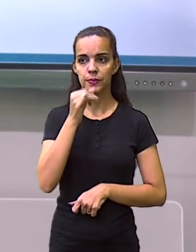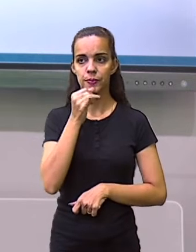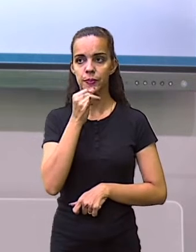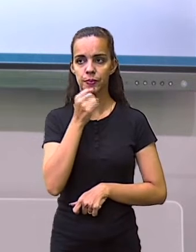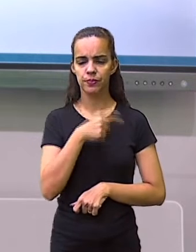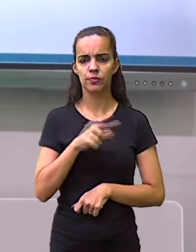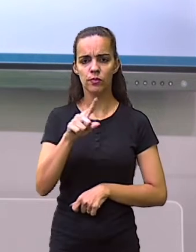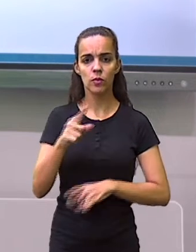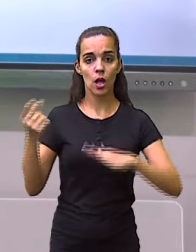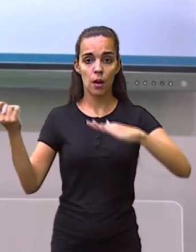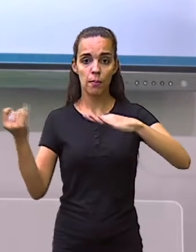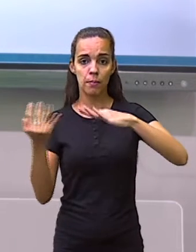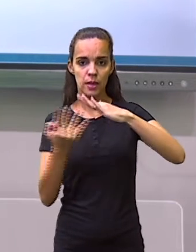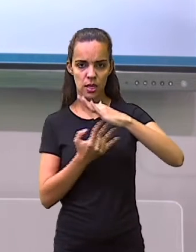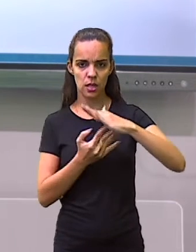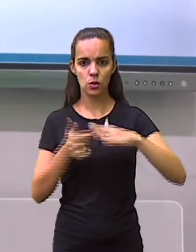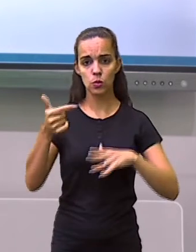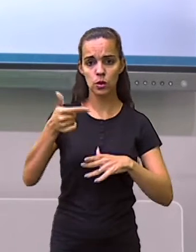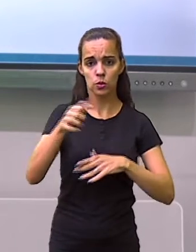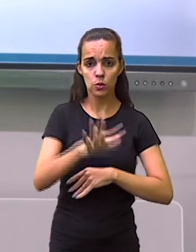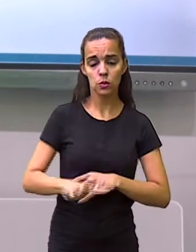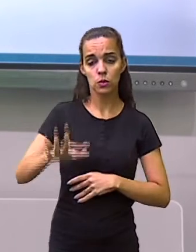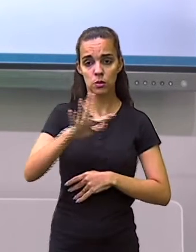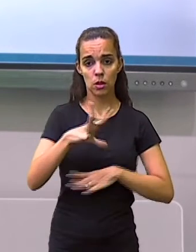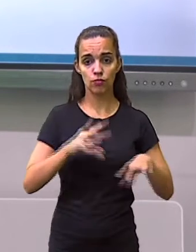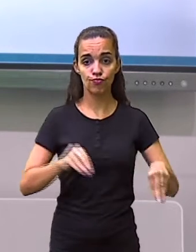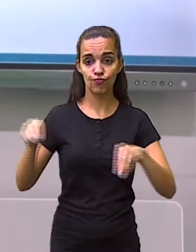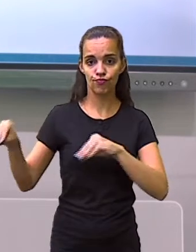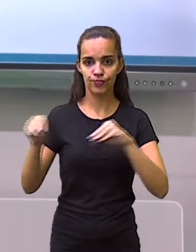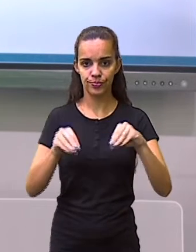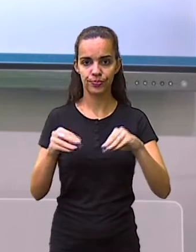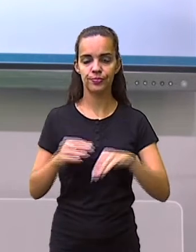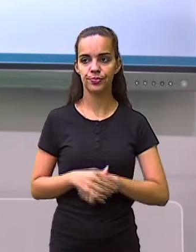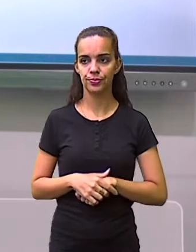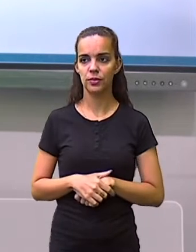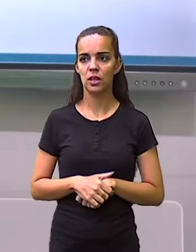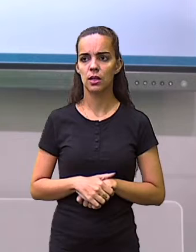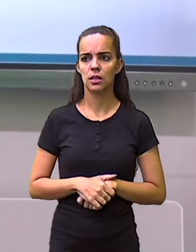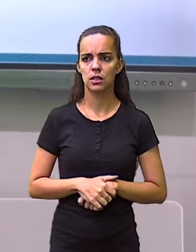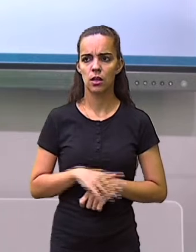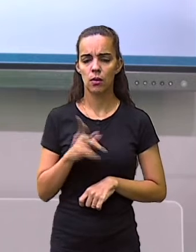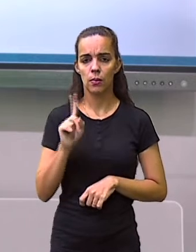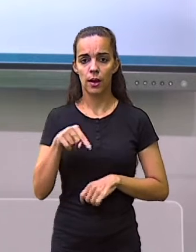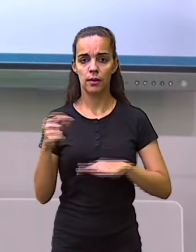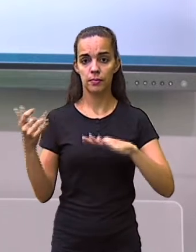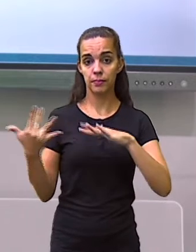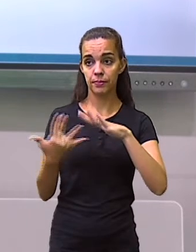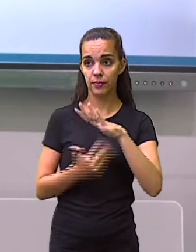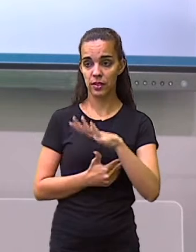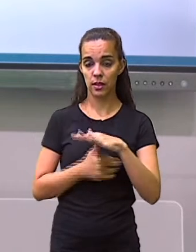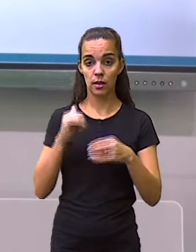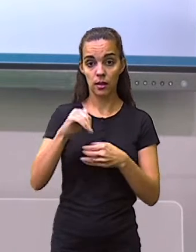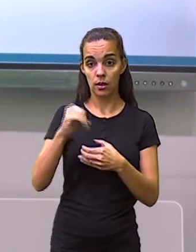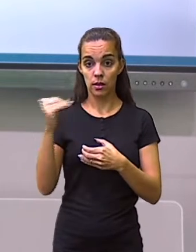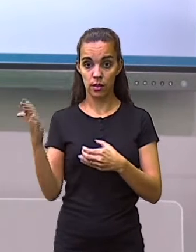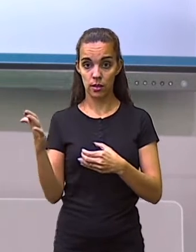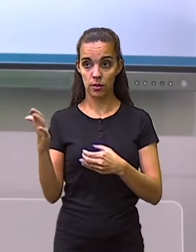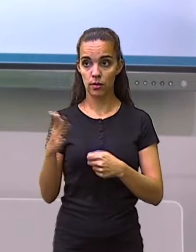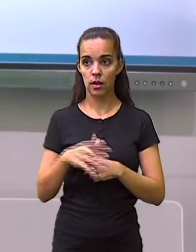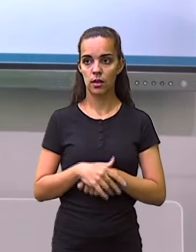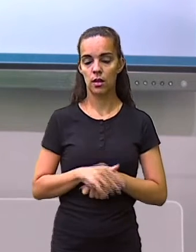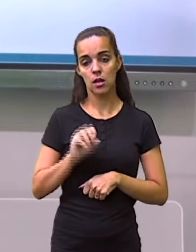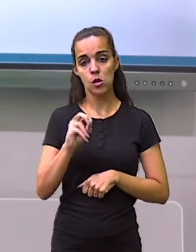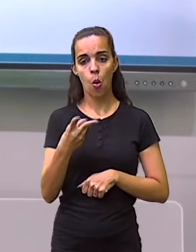de deslocamento do migrante. E aí, teremos a migração externa